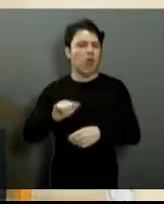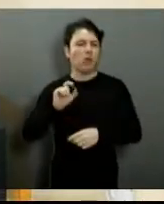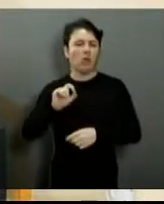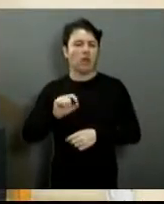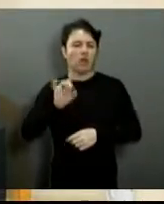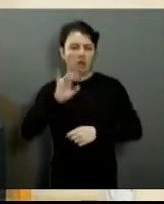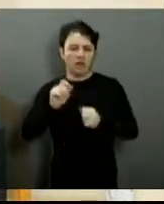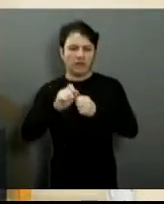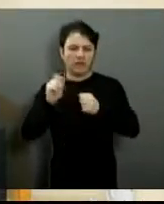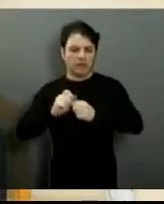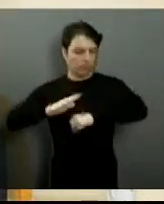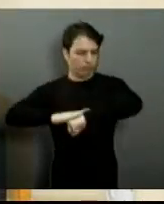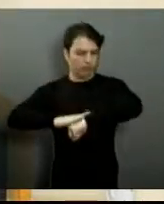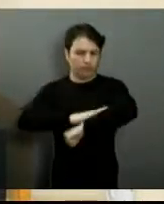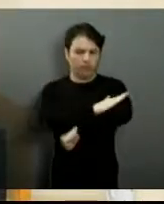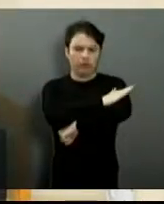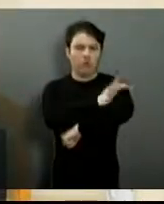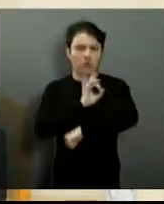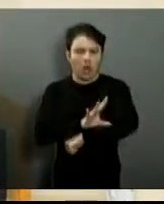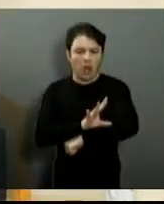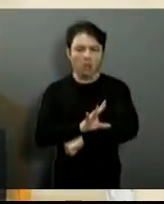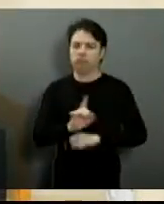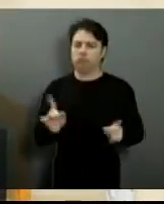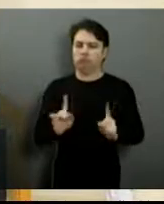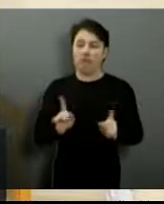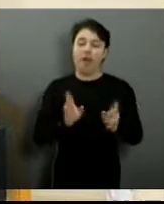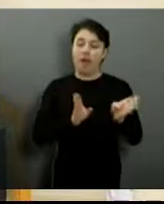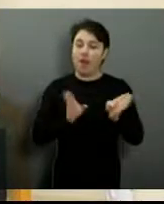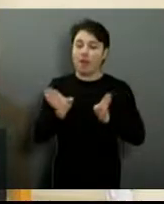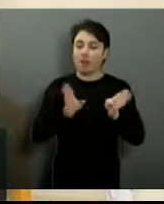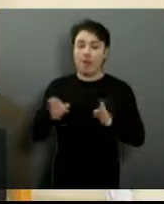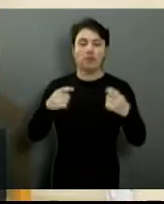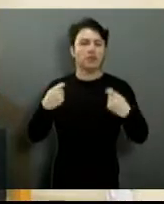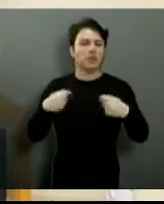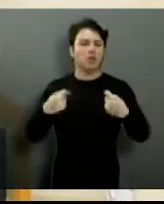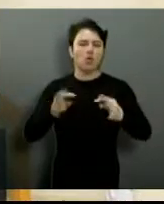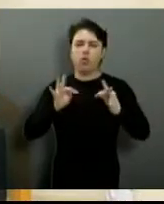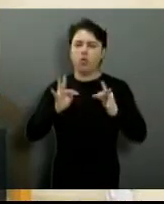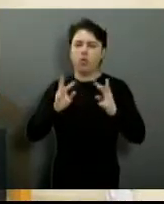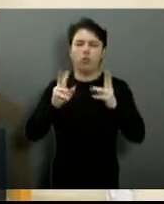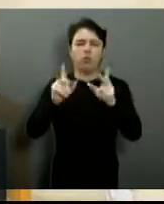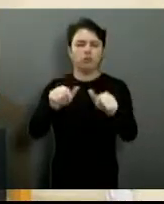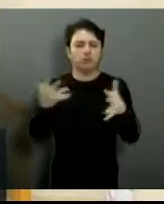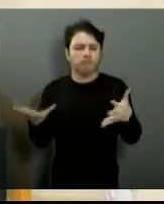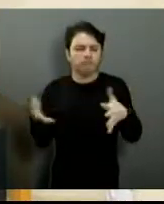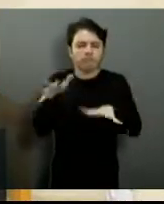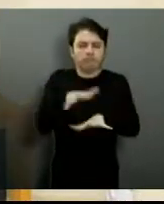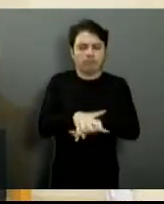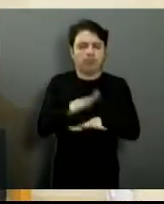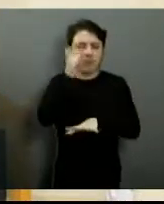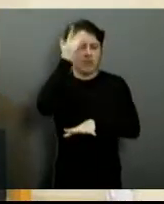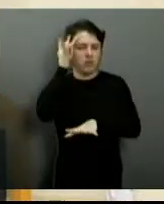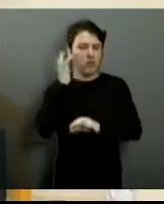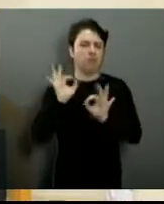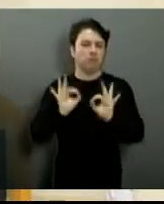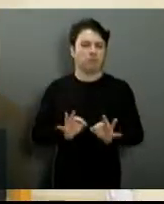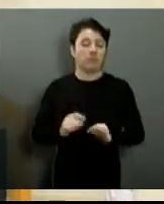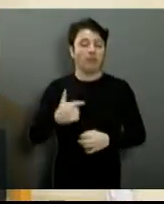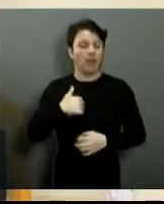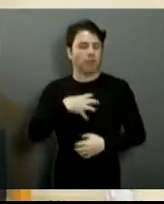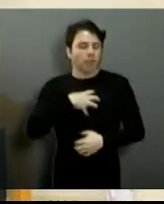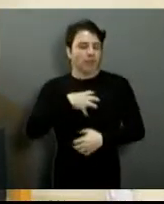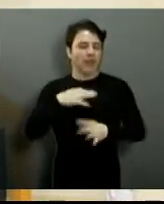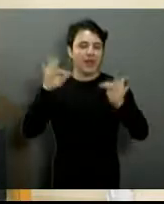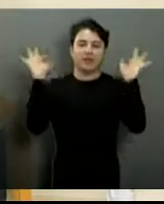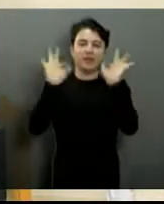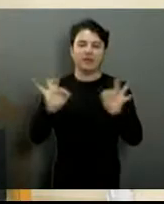rampas. E não é isso. A gente precisa trabalhar a acessibilidade muito além para incluir, de fato, esses seres na sociedade. Então fiquei muito feliz,